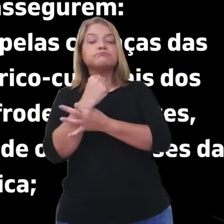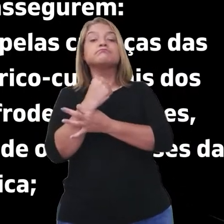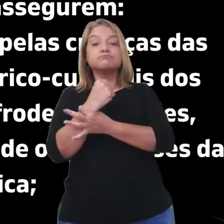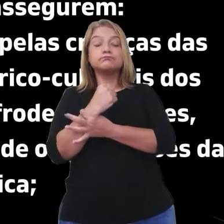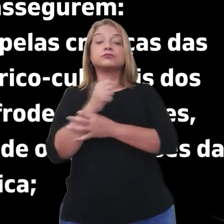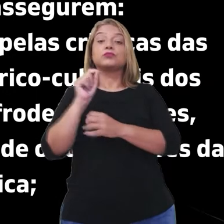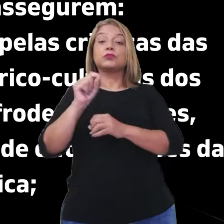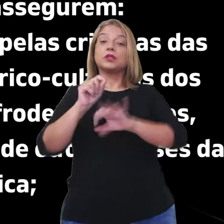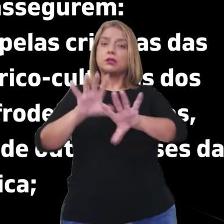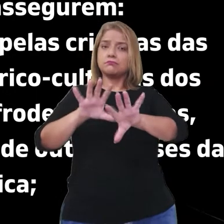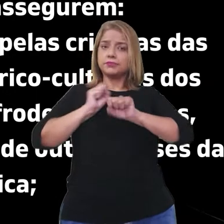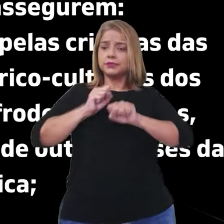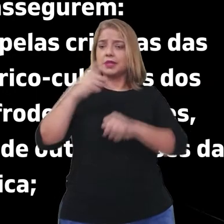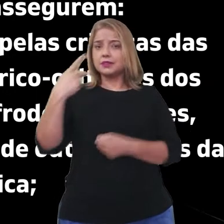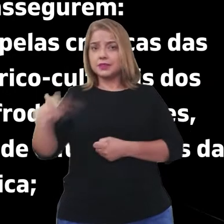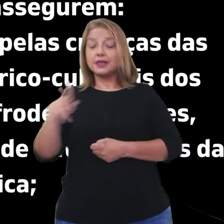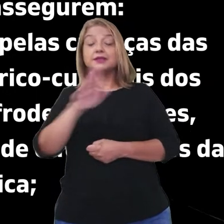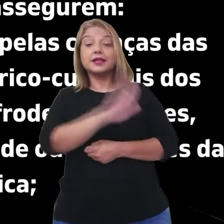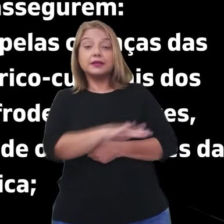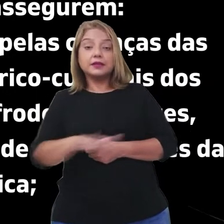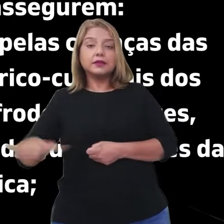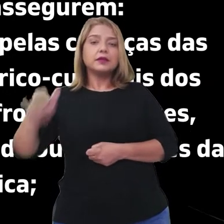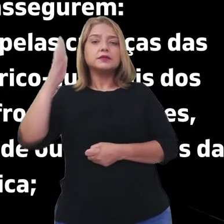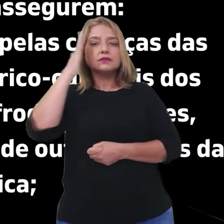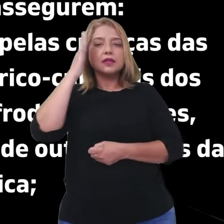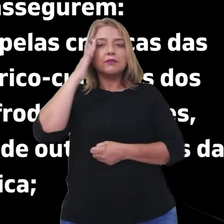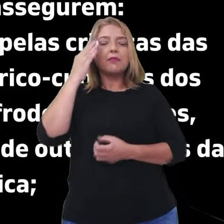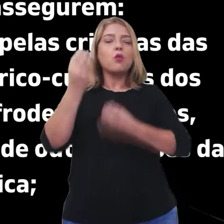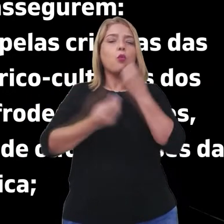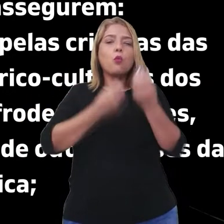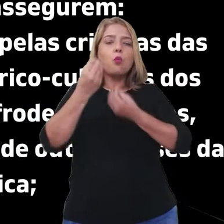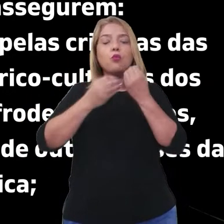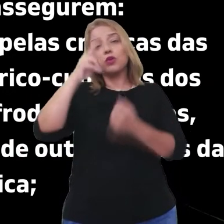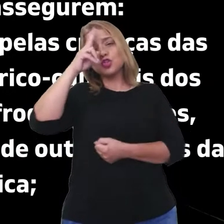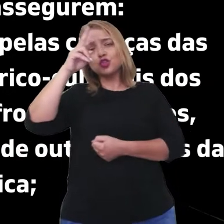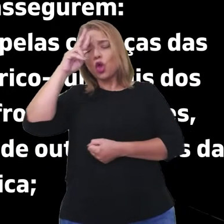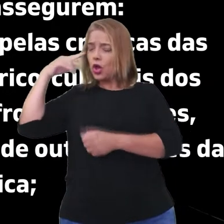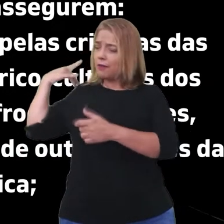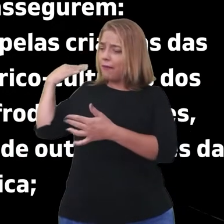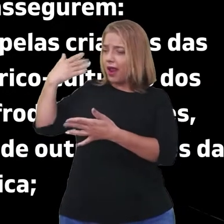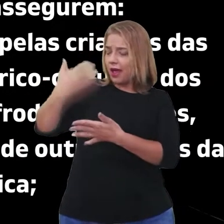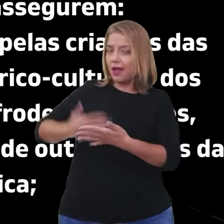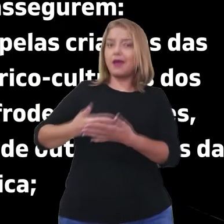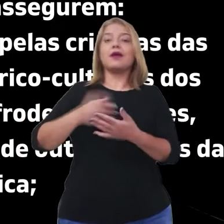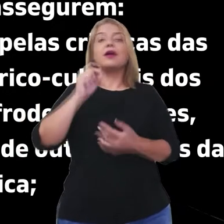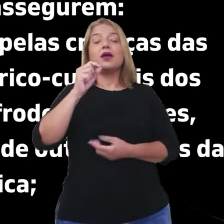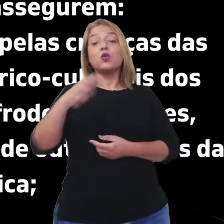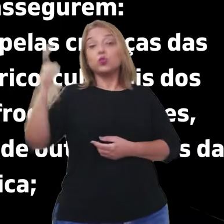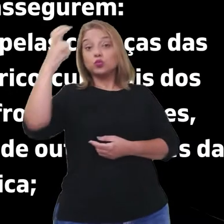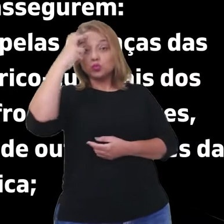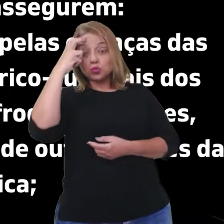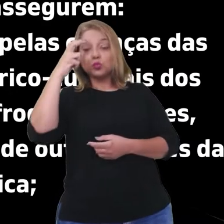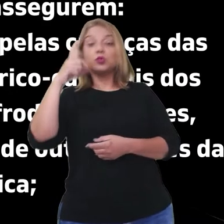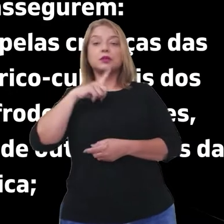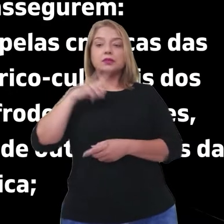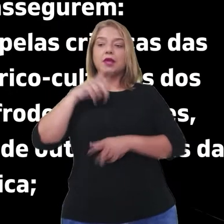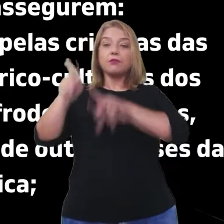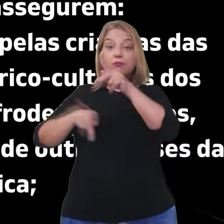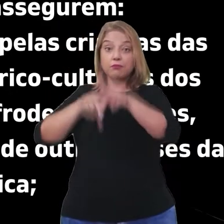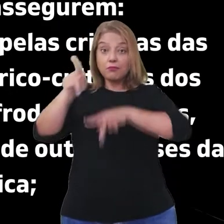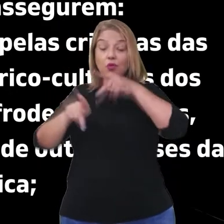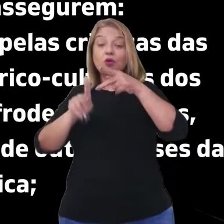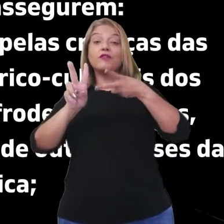A apropriação pelas crianças das contribuições histórico-culturais dos povos indígenas,